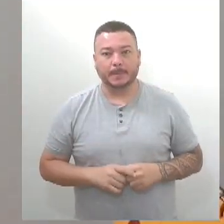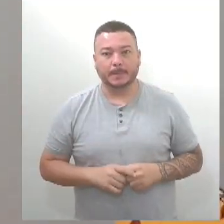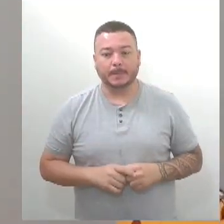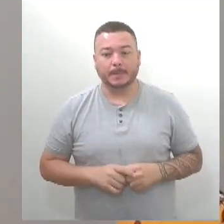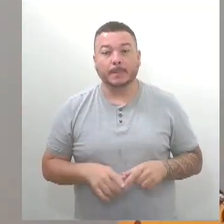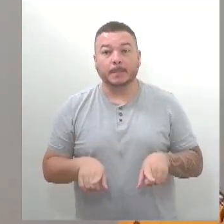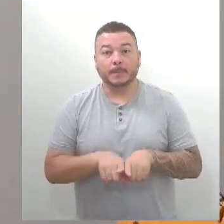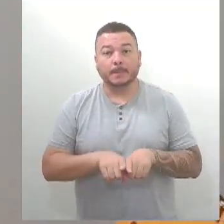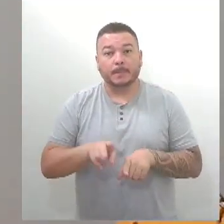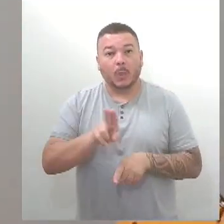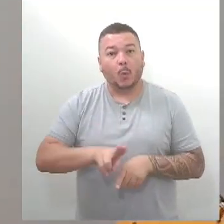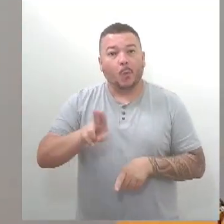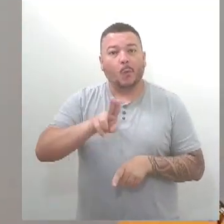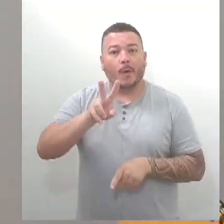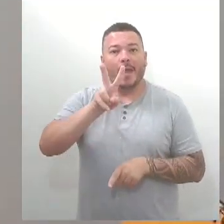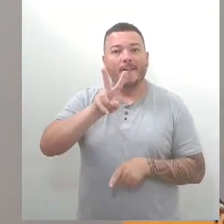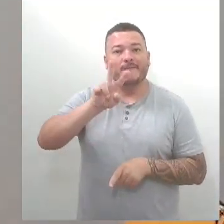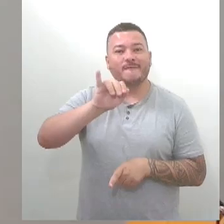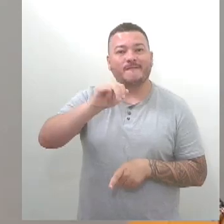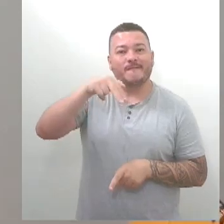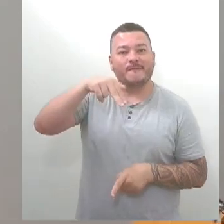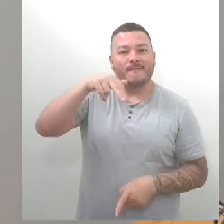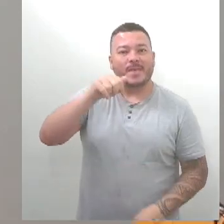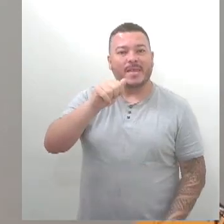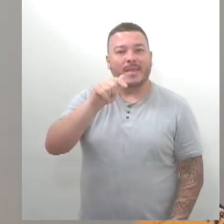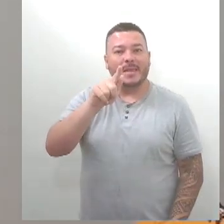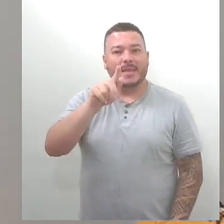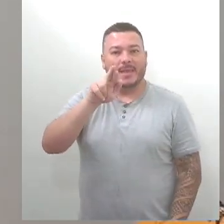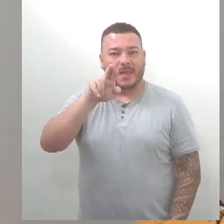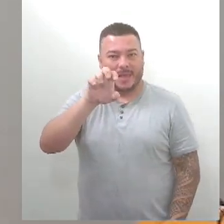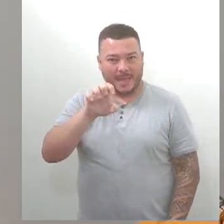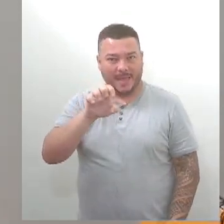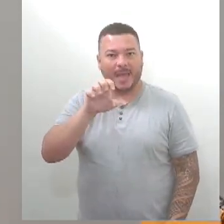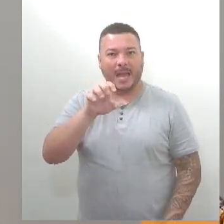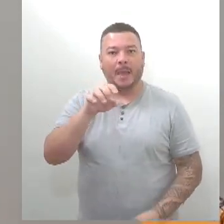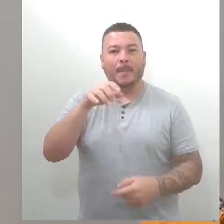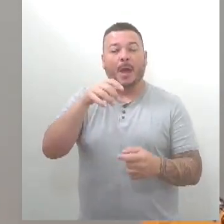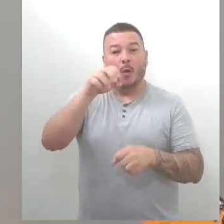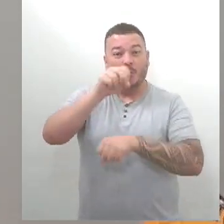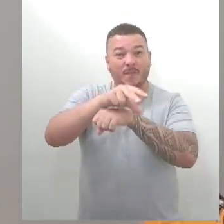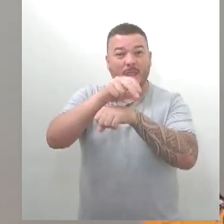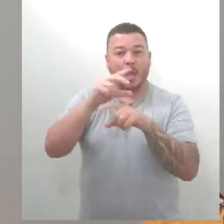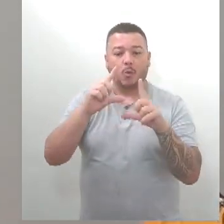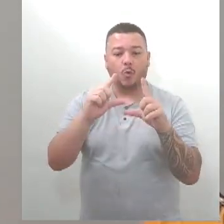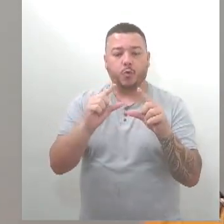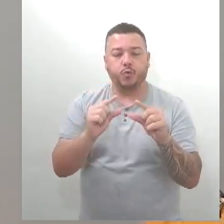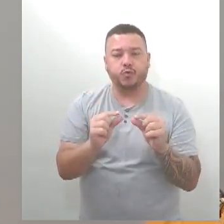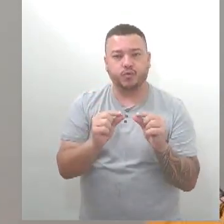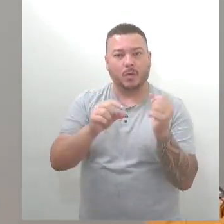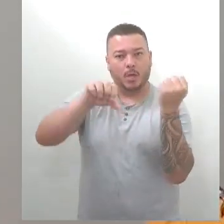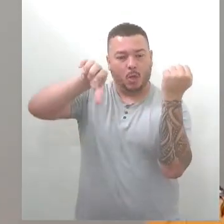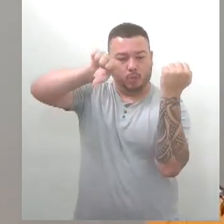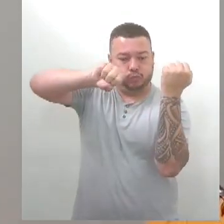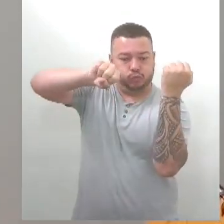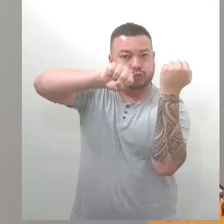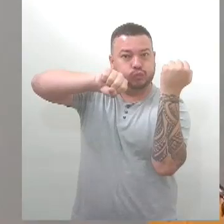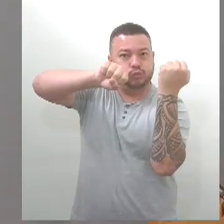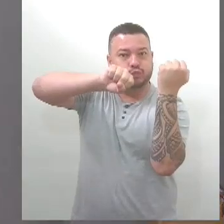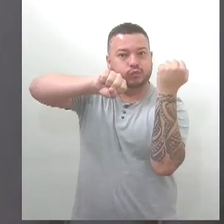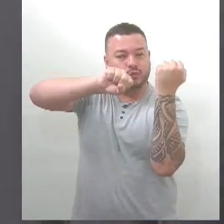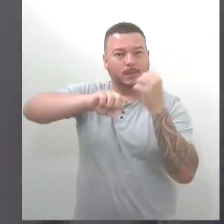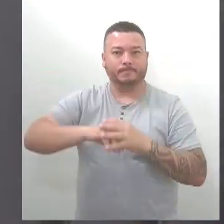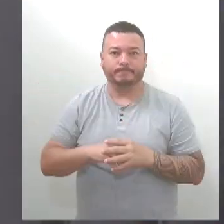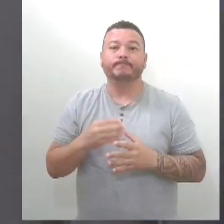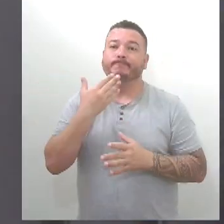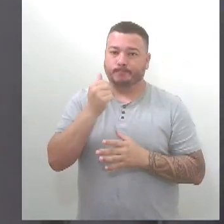para neutralizar o veneno. O ideal, se for uma grande área, é procurar um médico para tratamento.